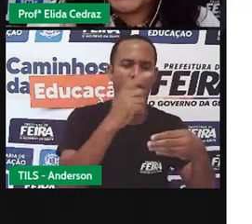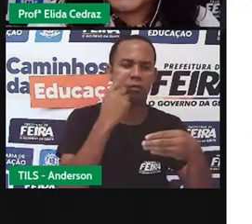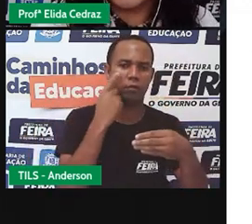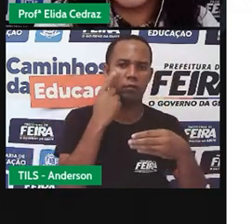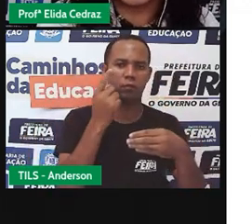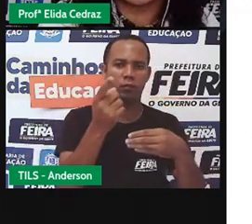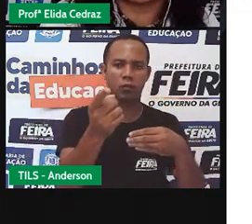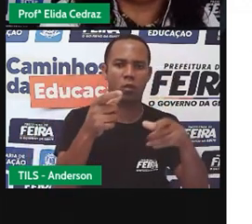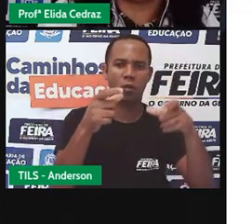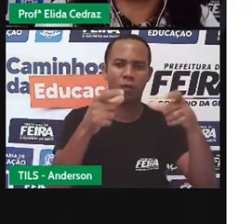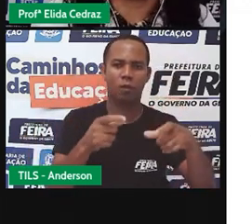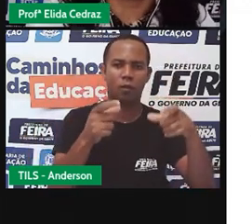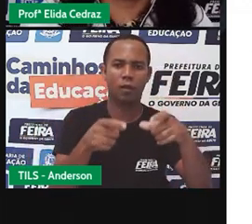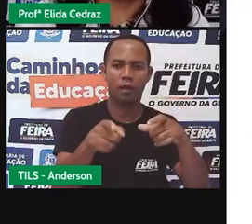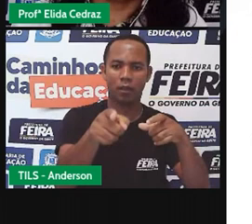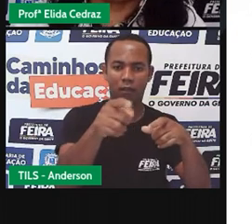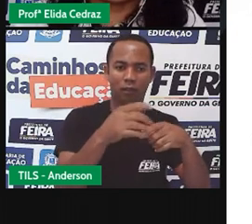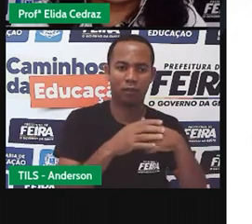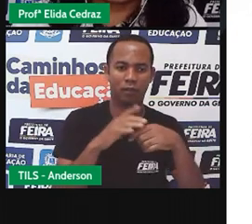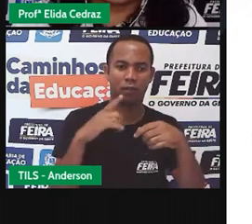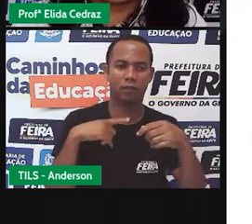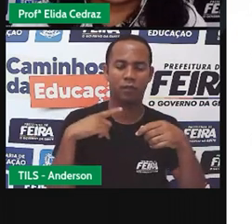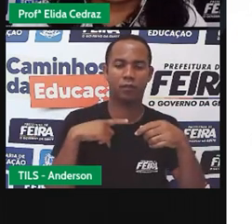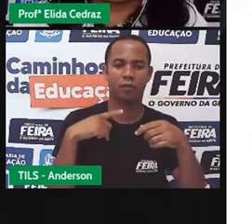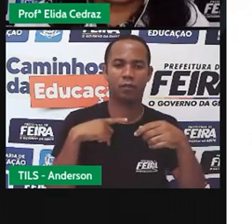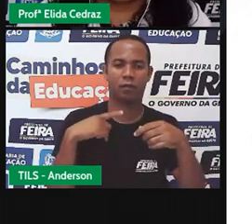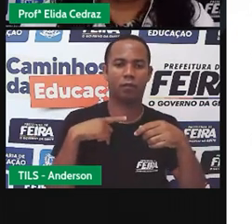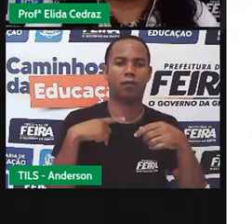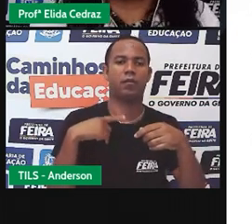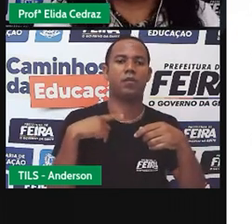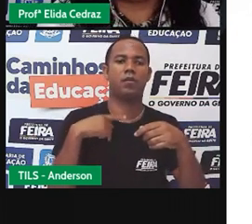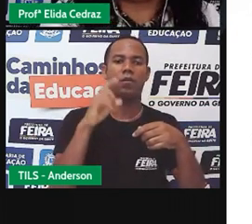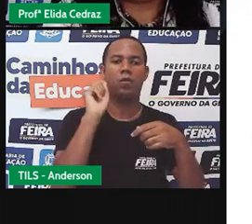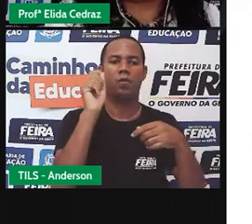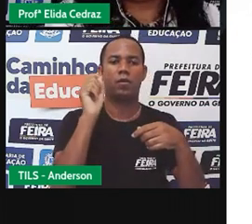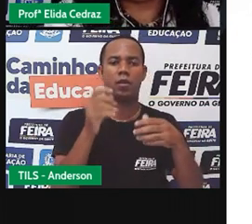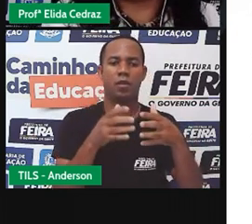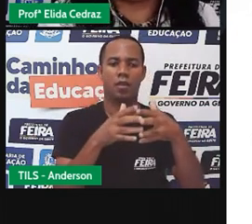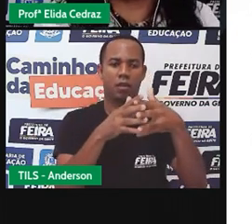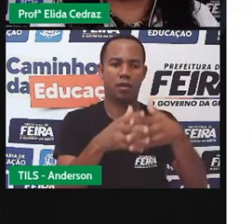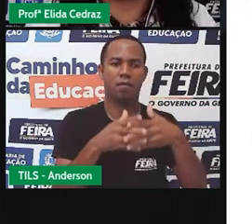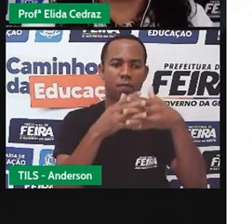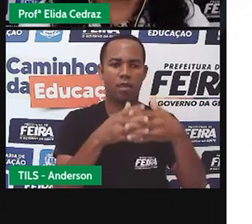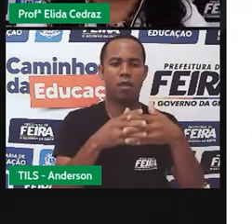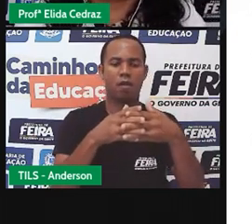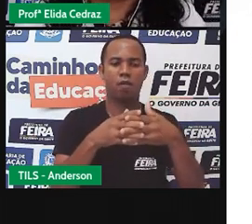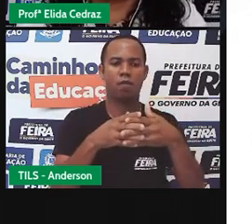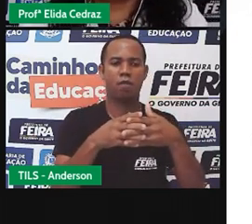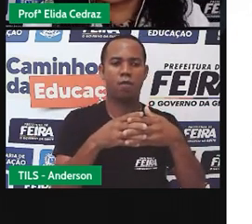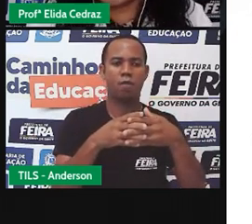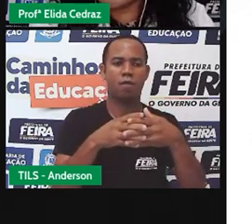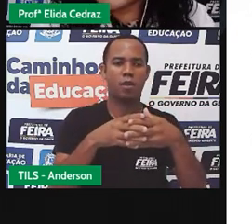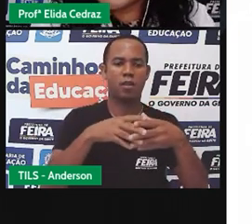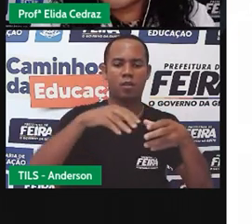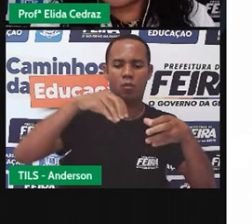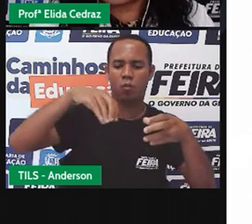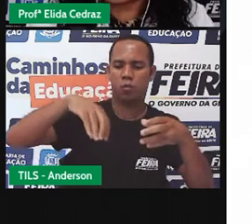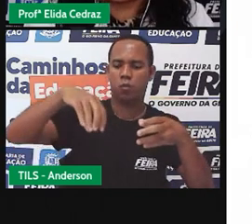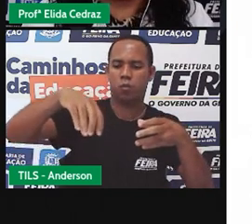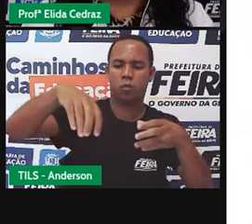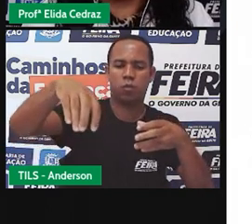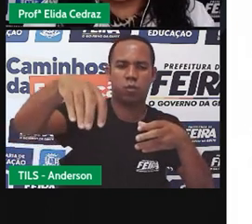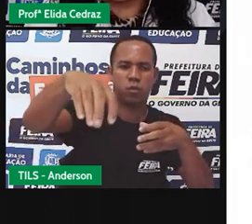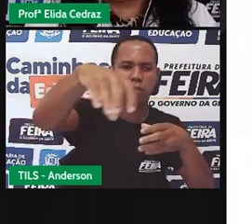instituição jornal, tem uma transportadora que carrega os jornais até os centros de distribuição.